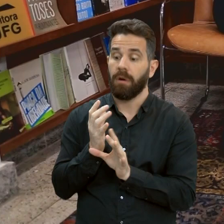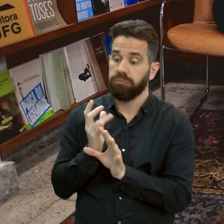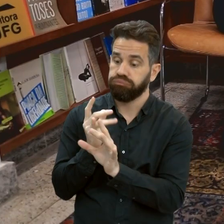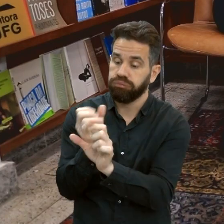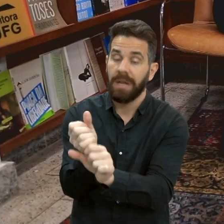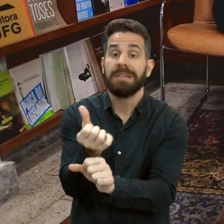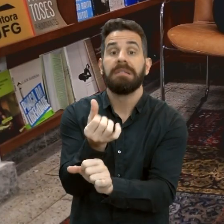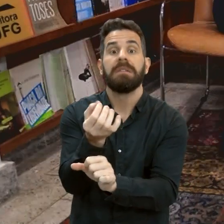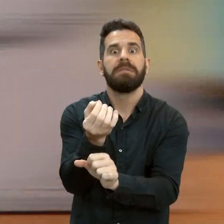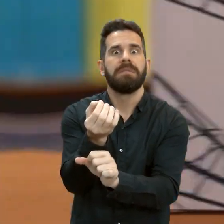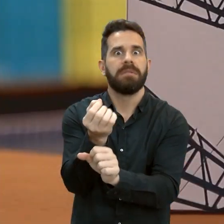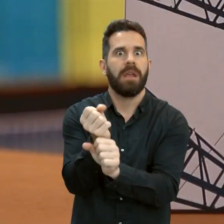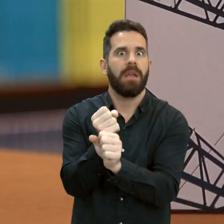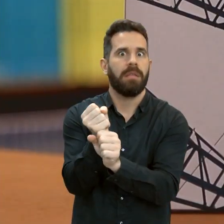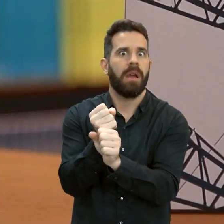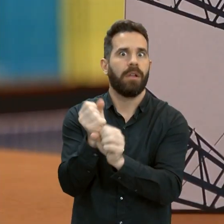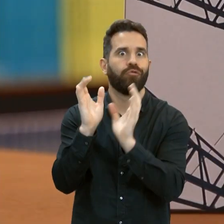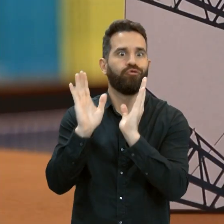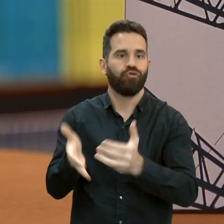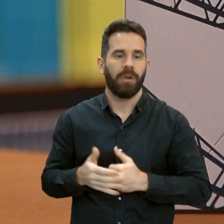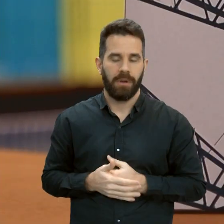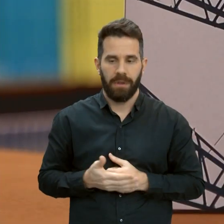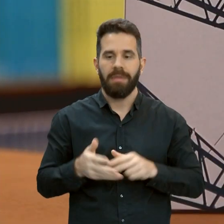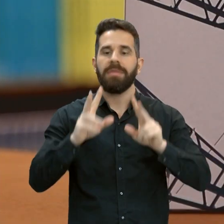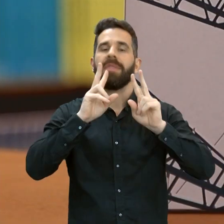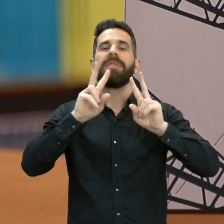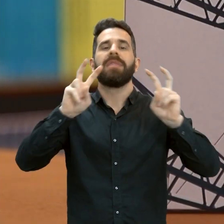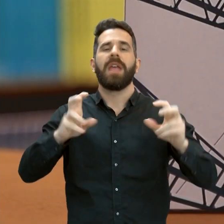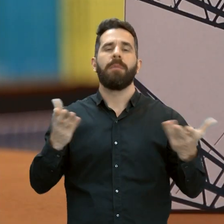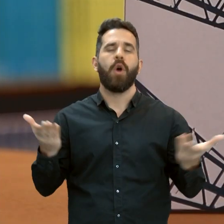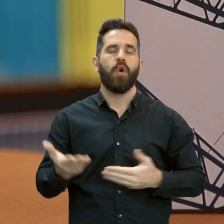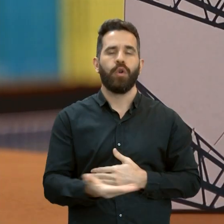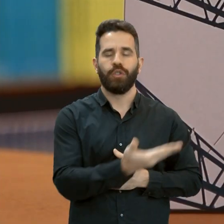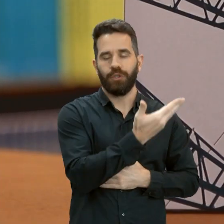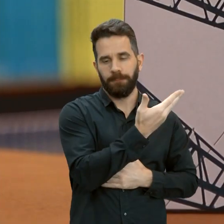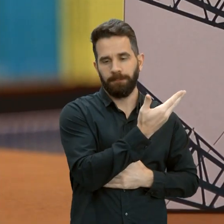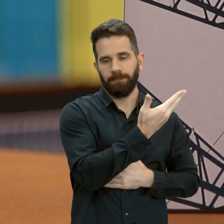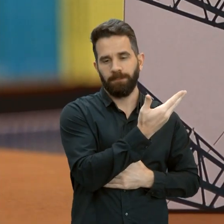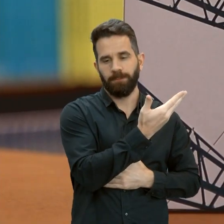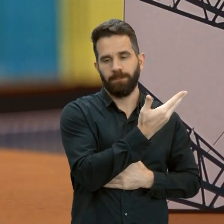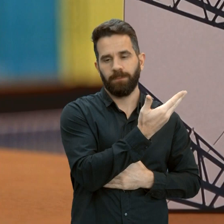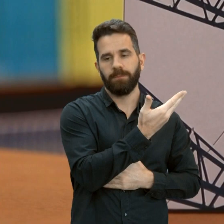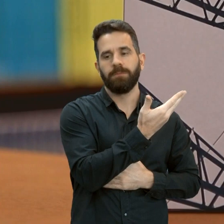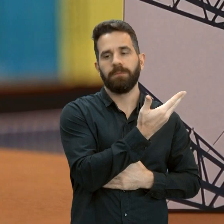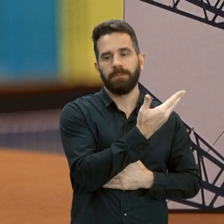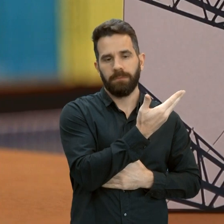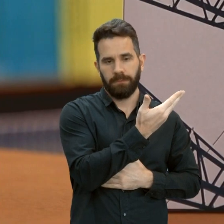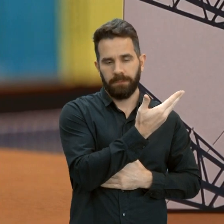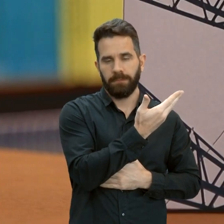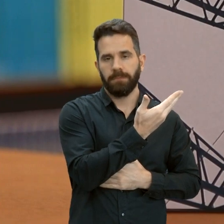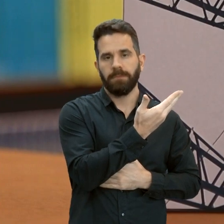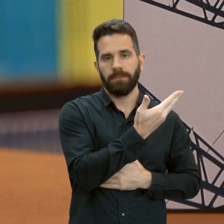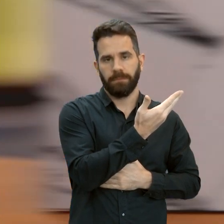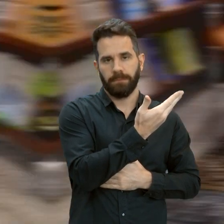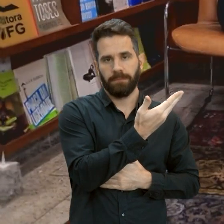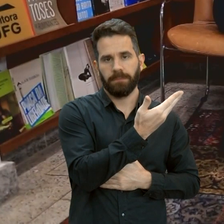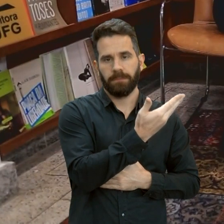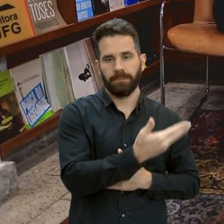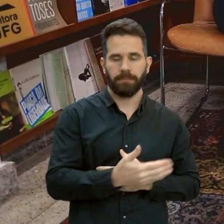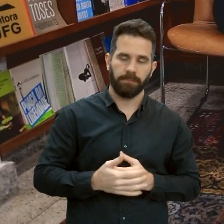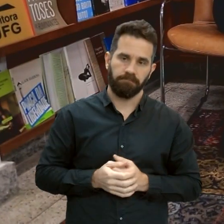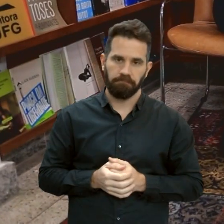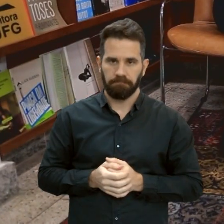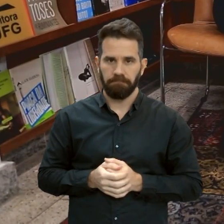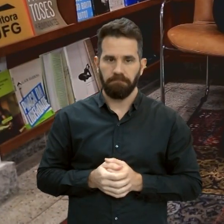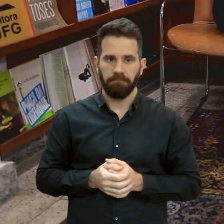sobre ele hoje é A Engenharia Elétrica na Universidade Federal de Goiás, Reconstrução Histórica. Fala